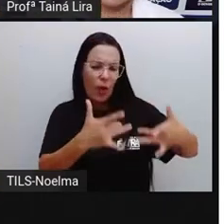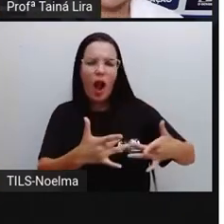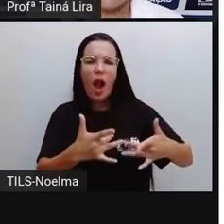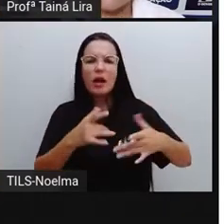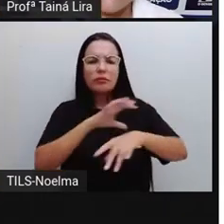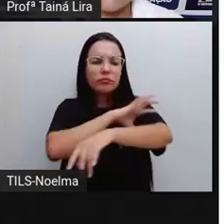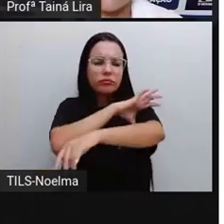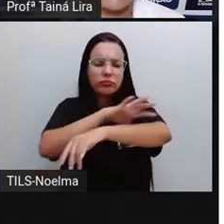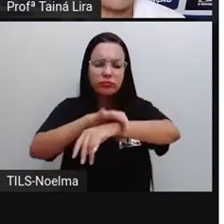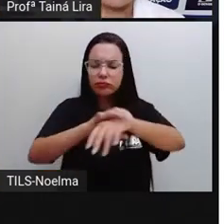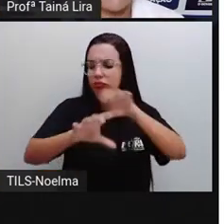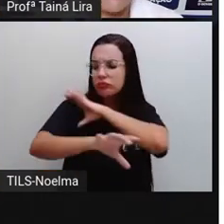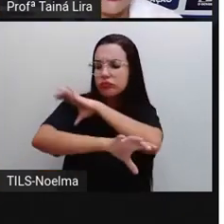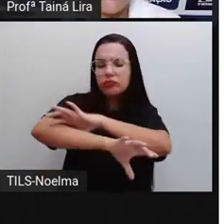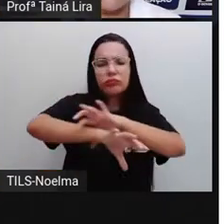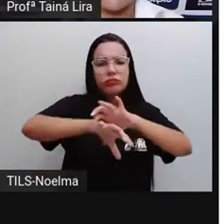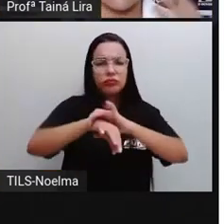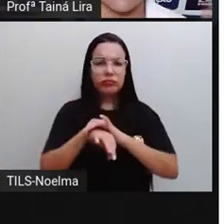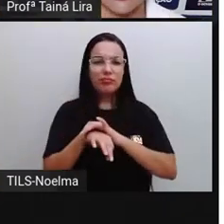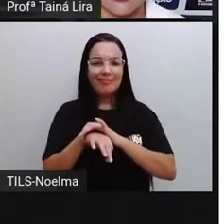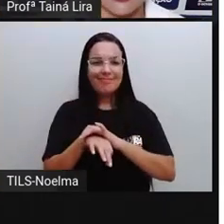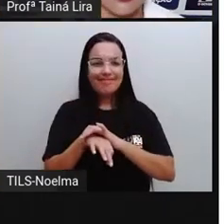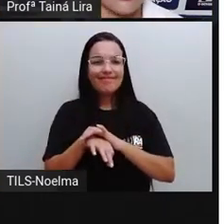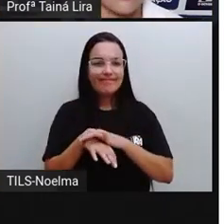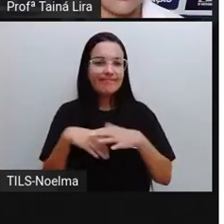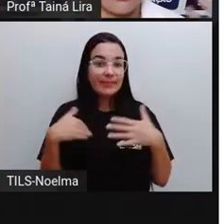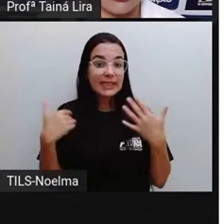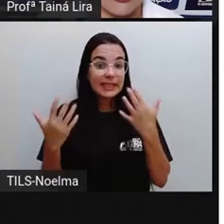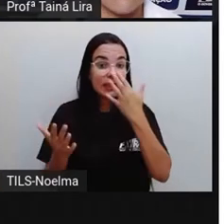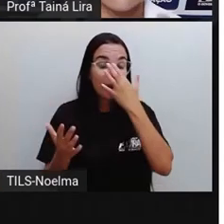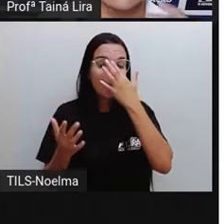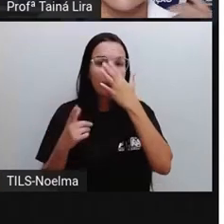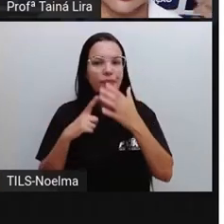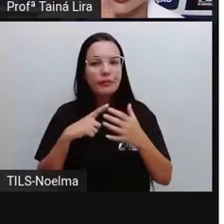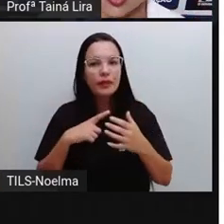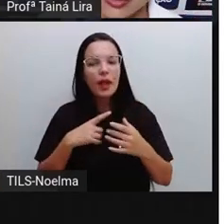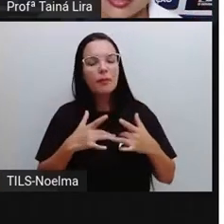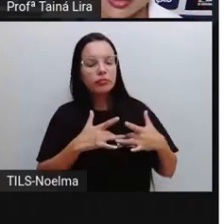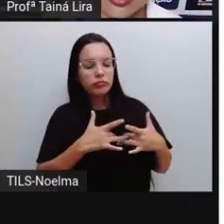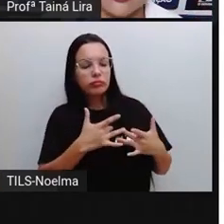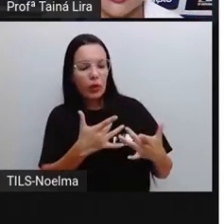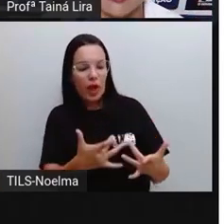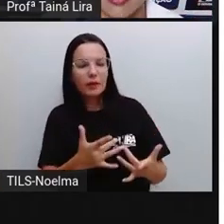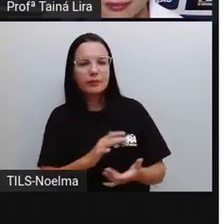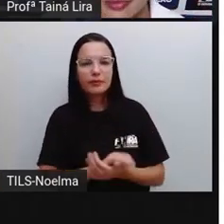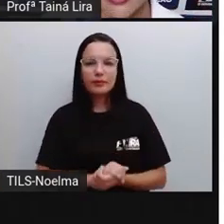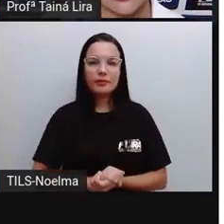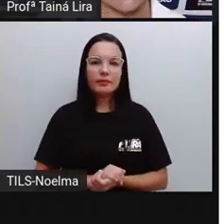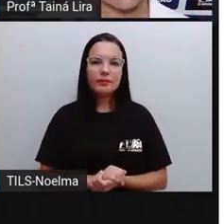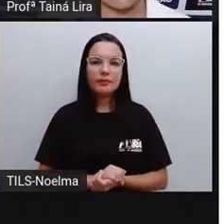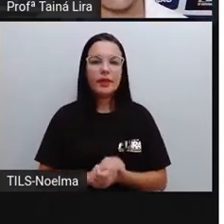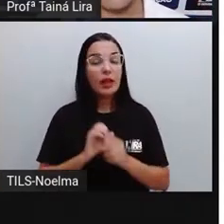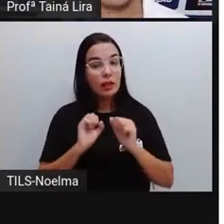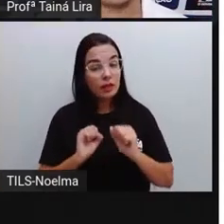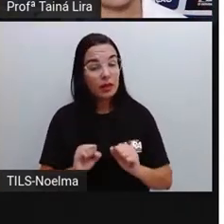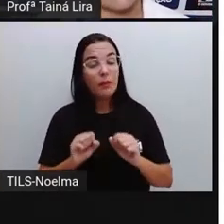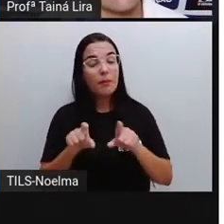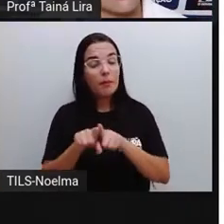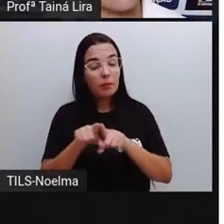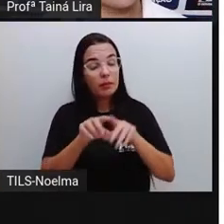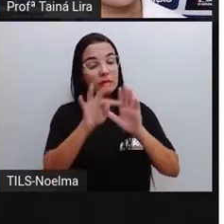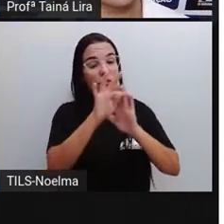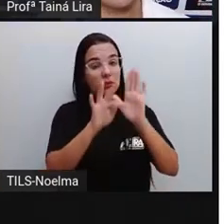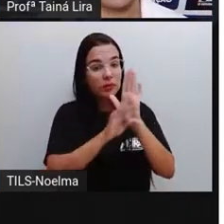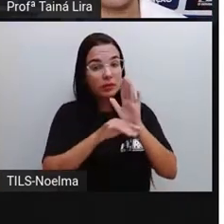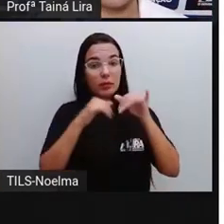tá? Pra convencer a pessoa que está ali a fazer, né? Ali as suas doações, tá bom? Então o texto publicitário